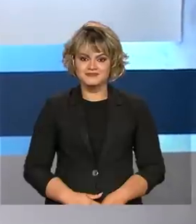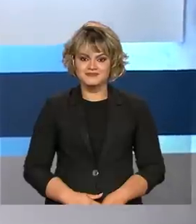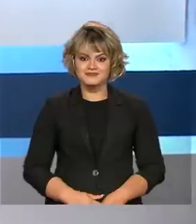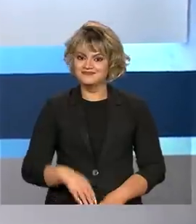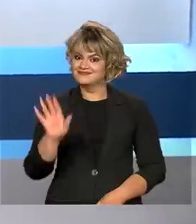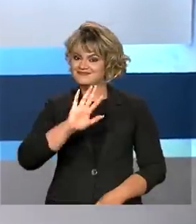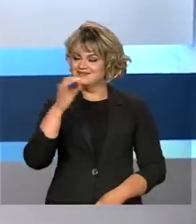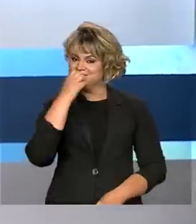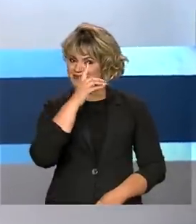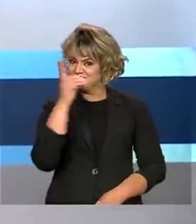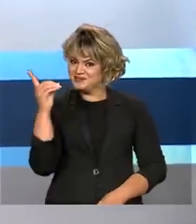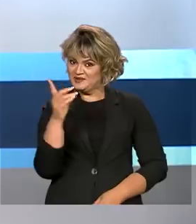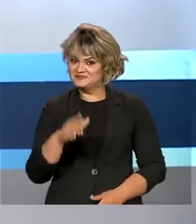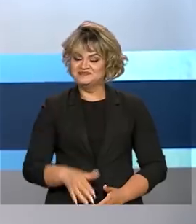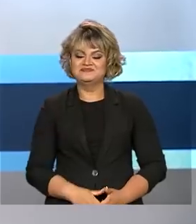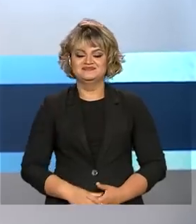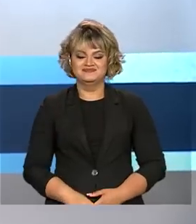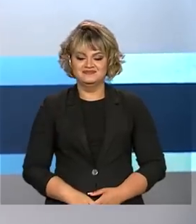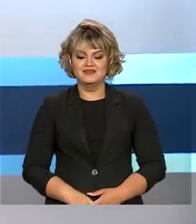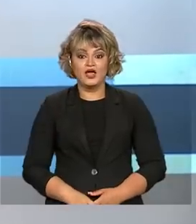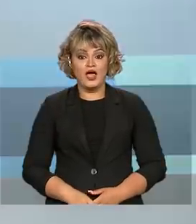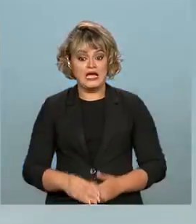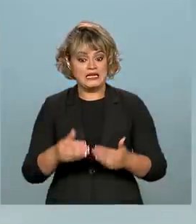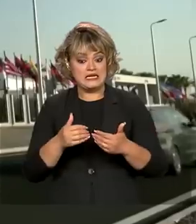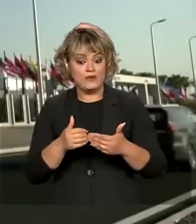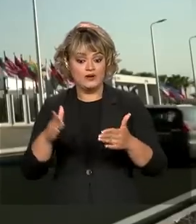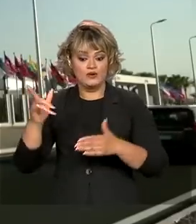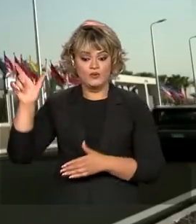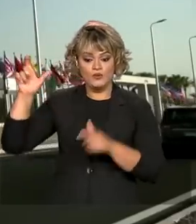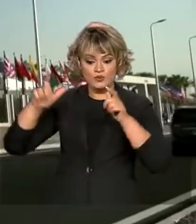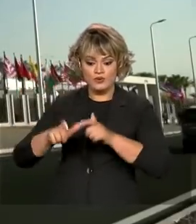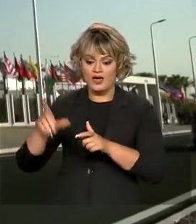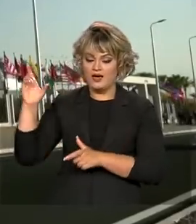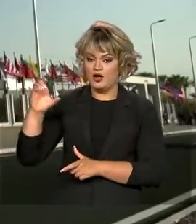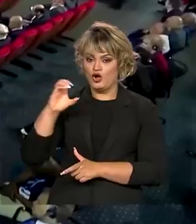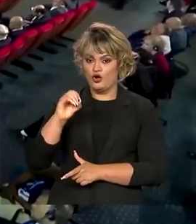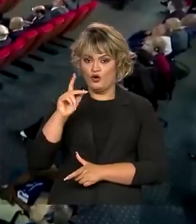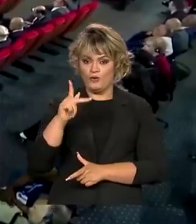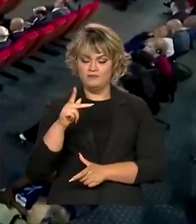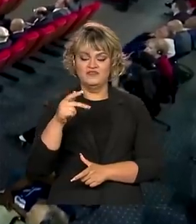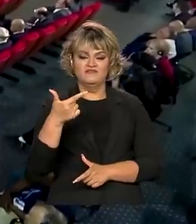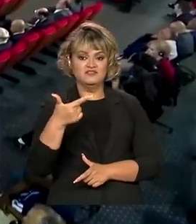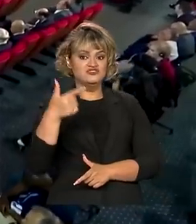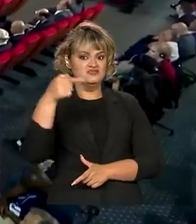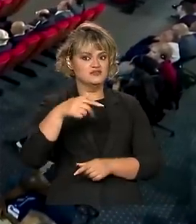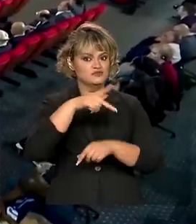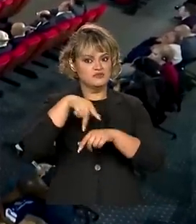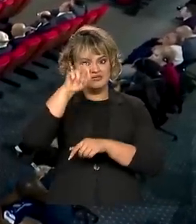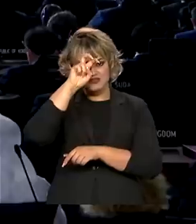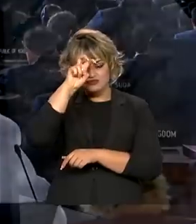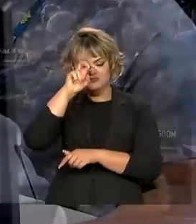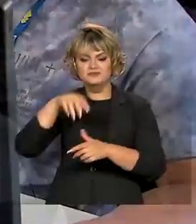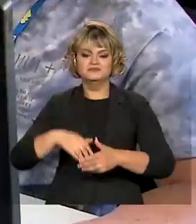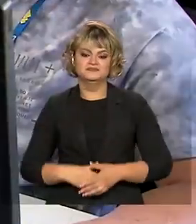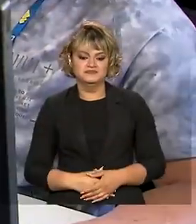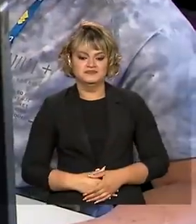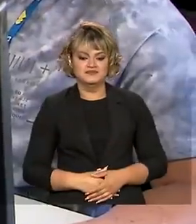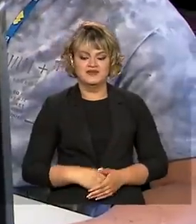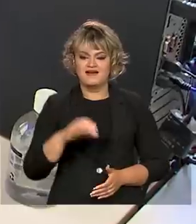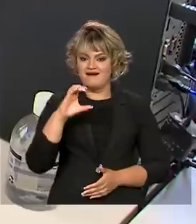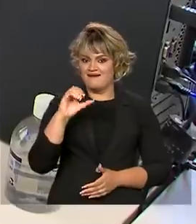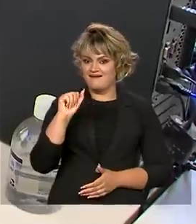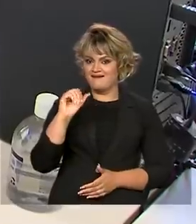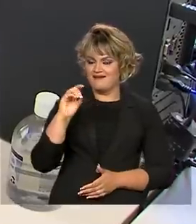Olá, bom dia! Inaugurado o Pavilhão Brasileiro na COP27 no Egito. Cade